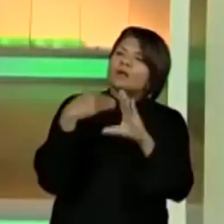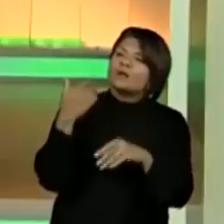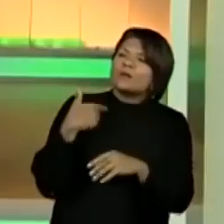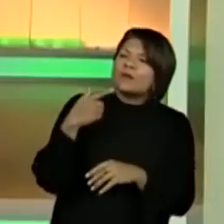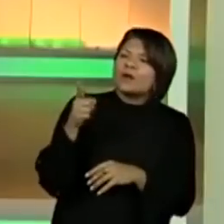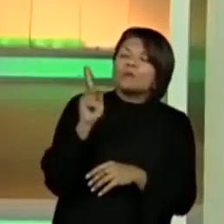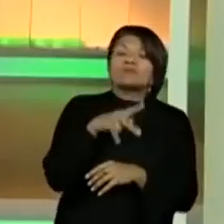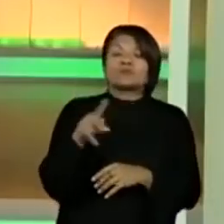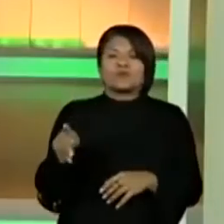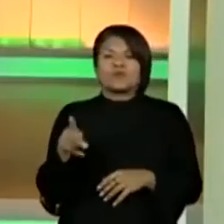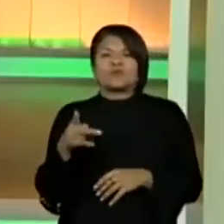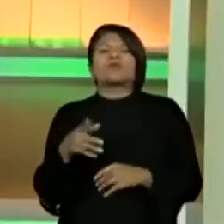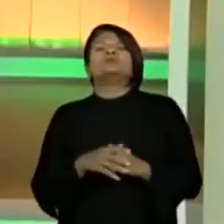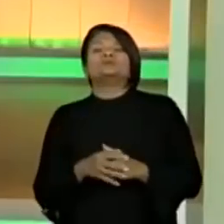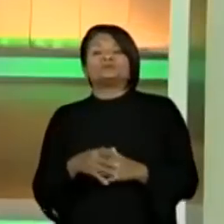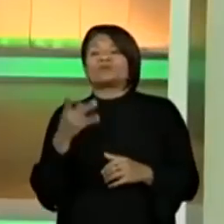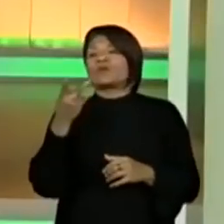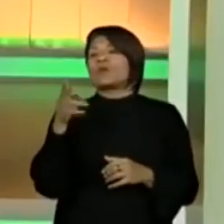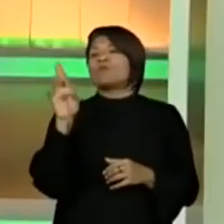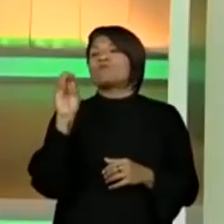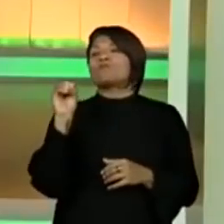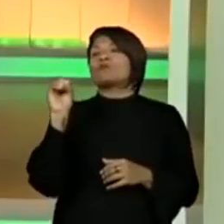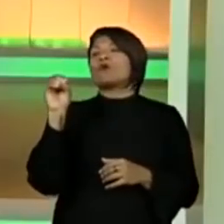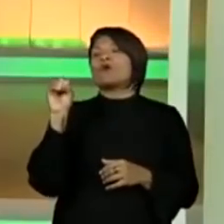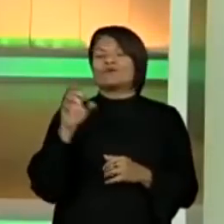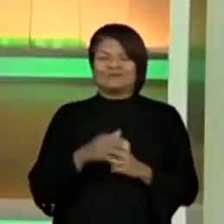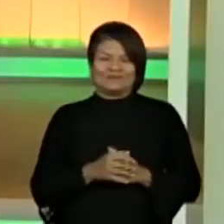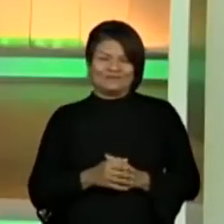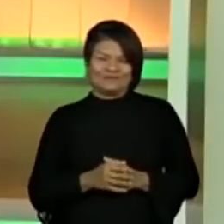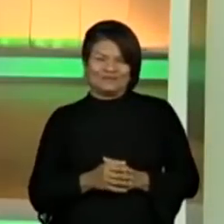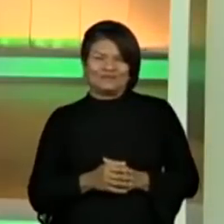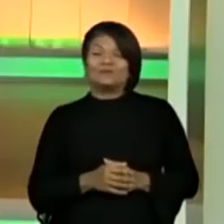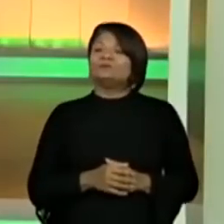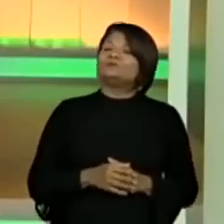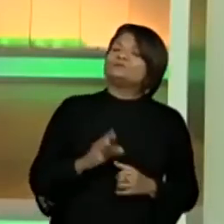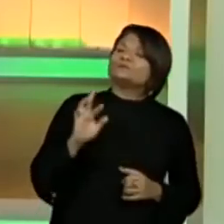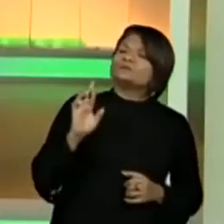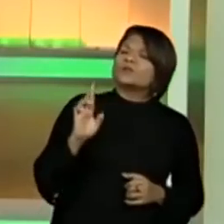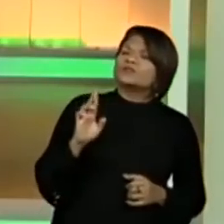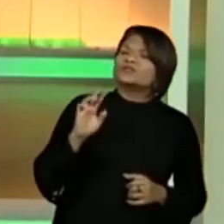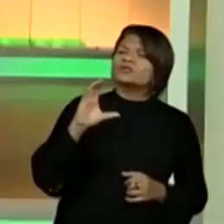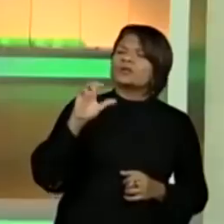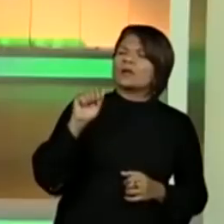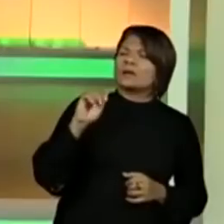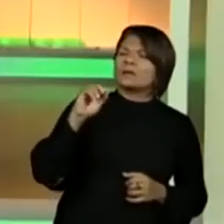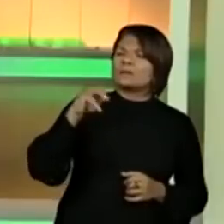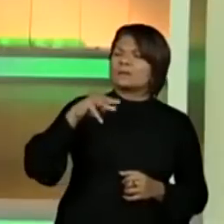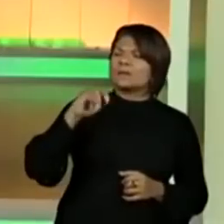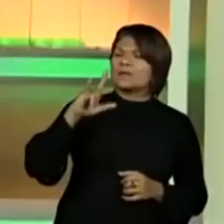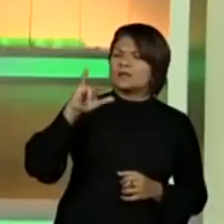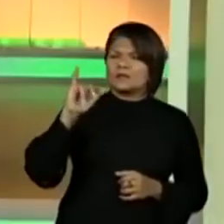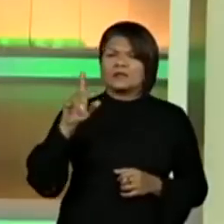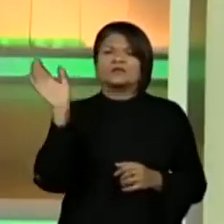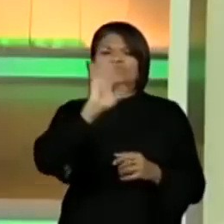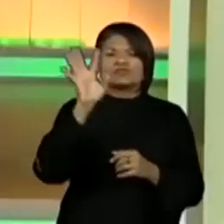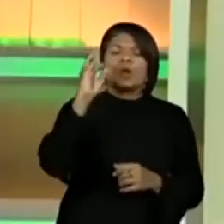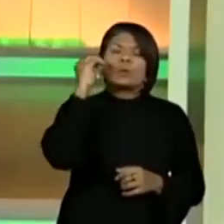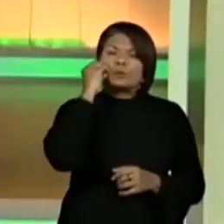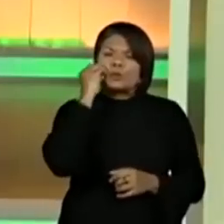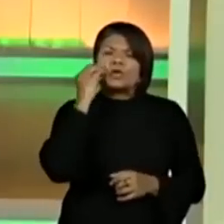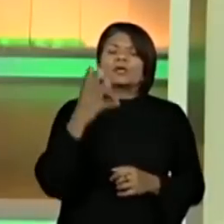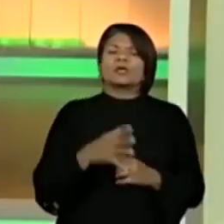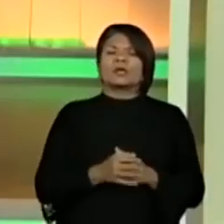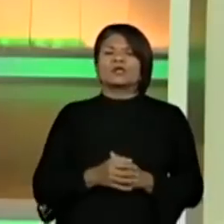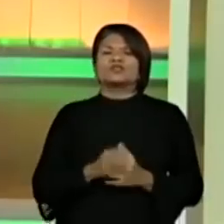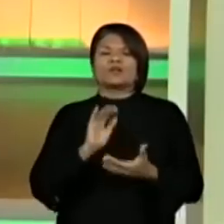Pro, eu amo essa palavra, pro, né? Deixa eu ver. Richard, Camille, tchau, beijo,